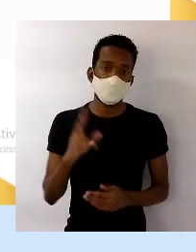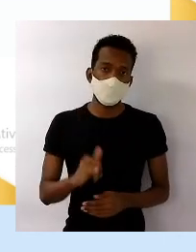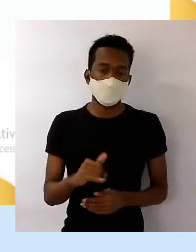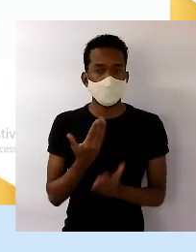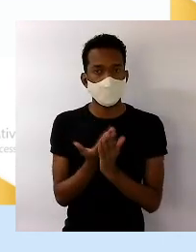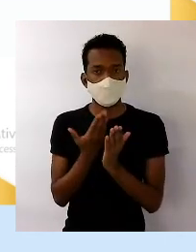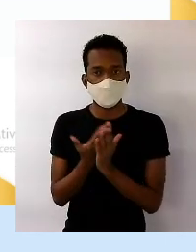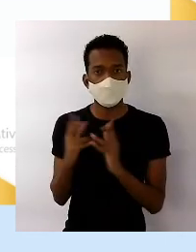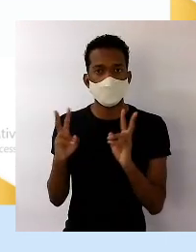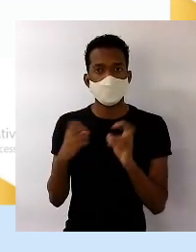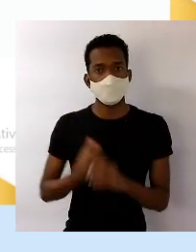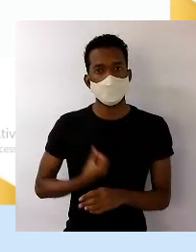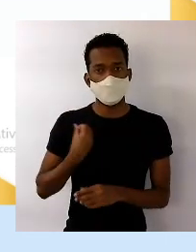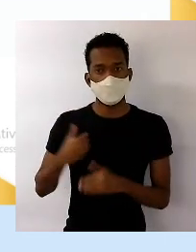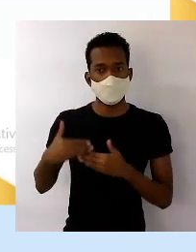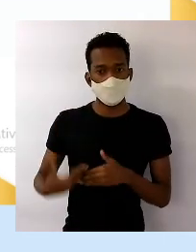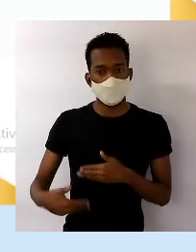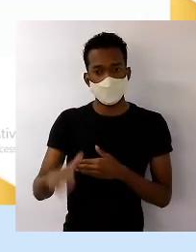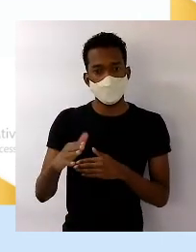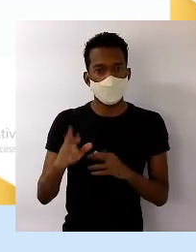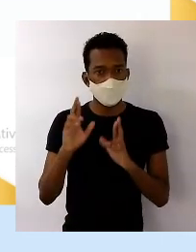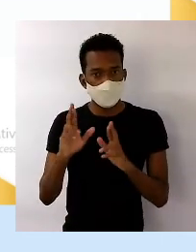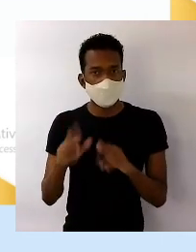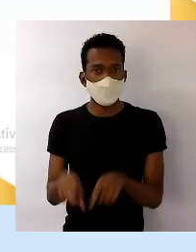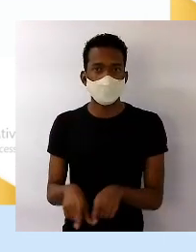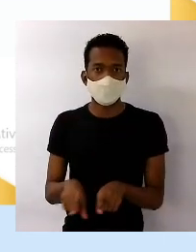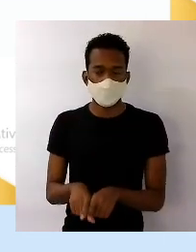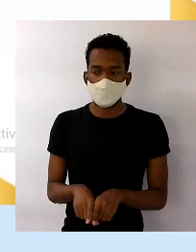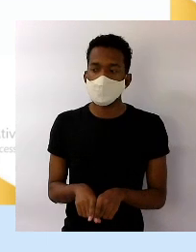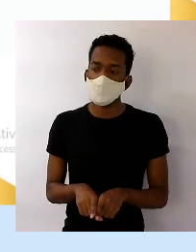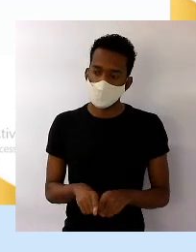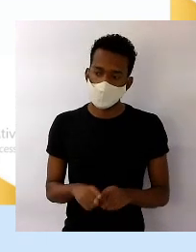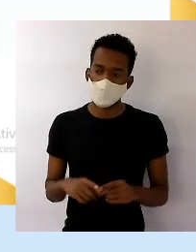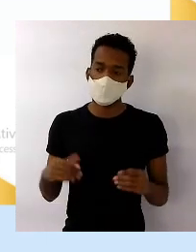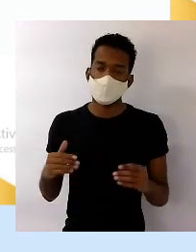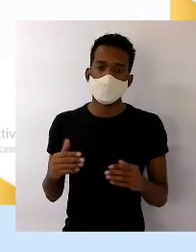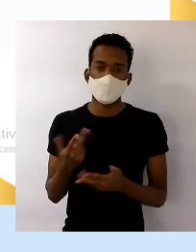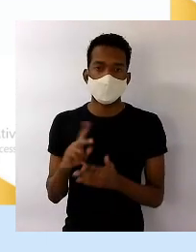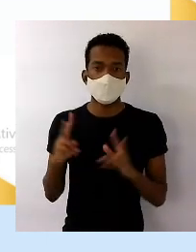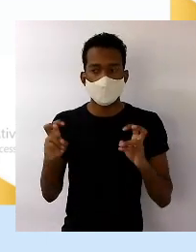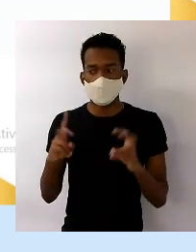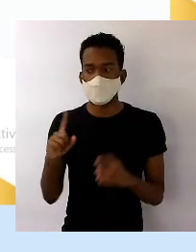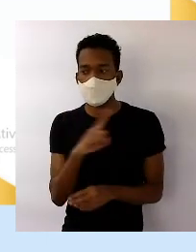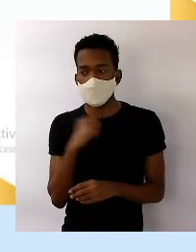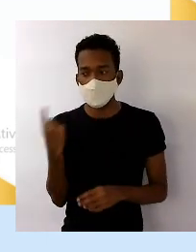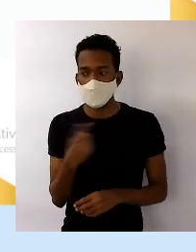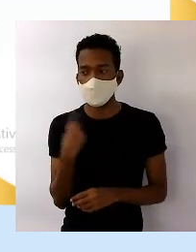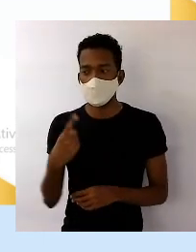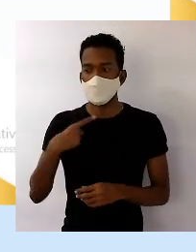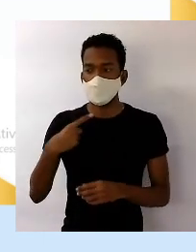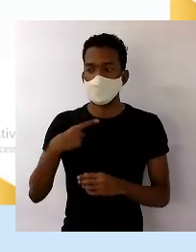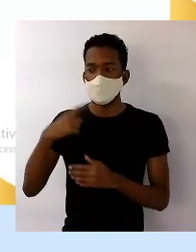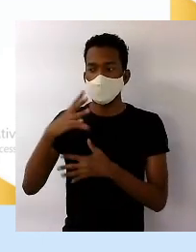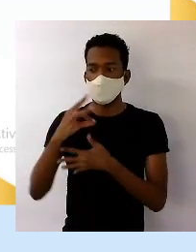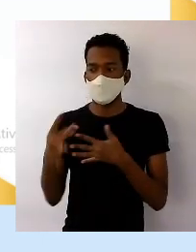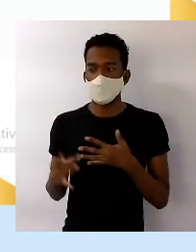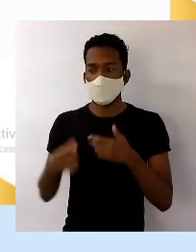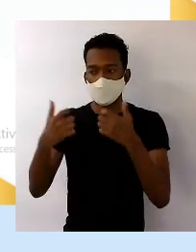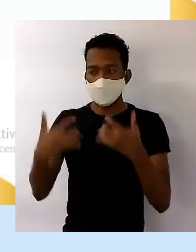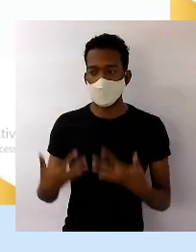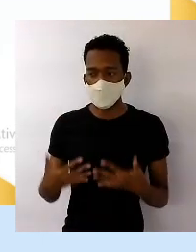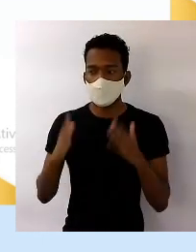a expectativa de vida e causas mortes, essas coisas, a gente tem umas explicações bem